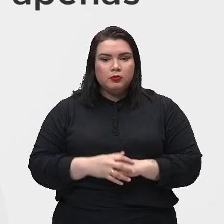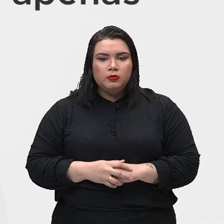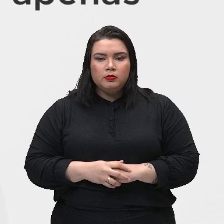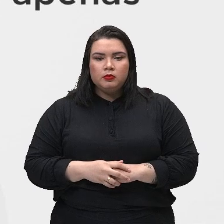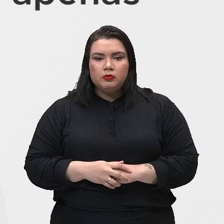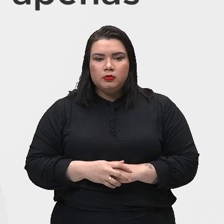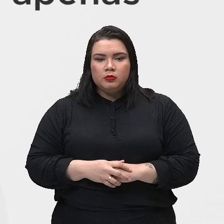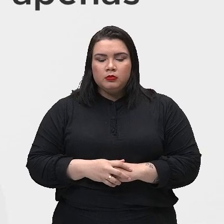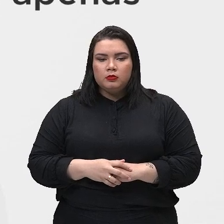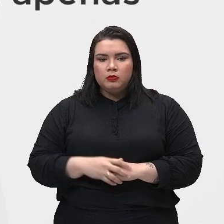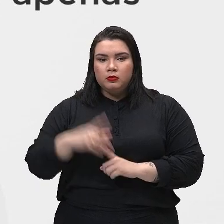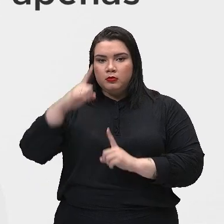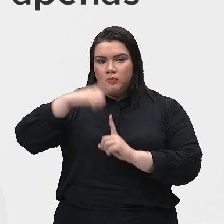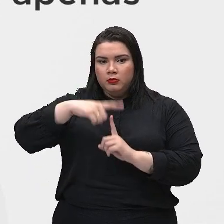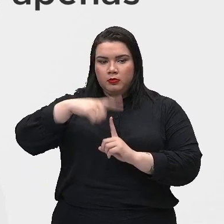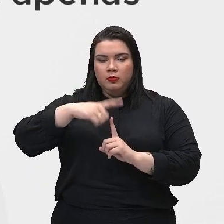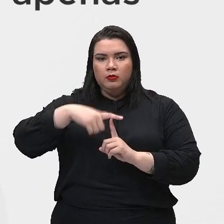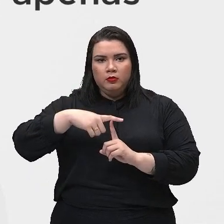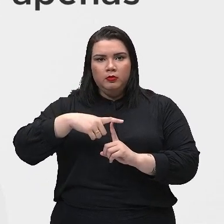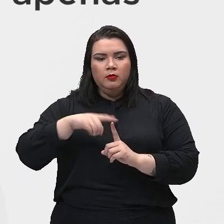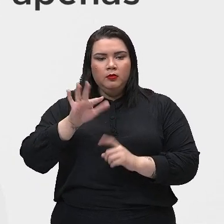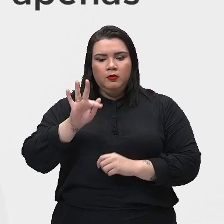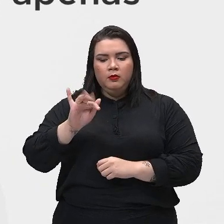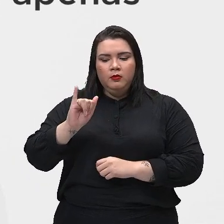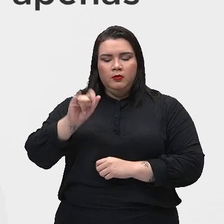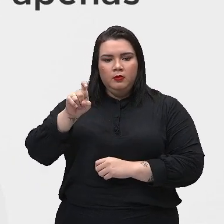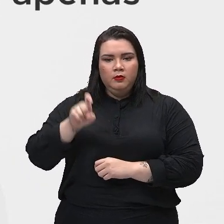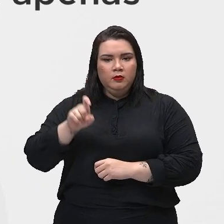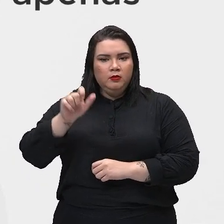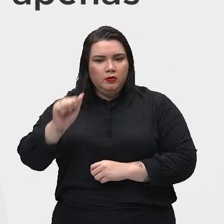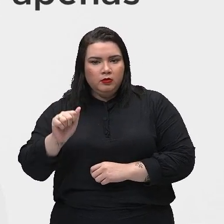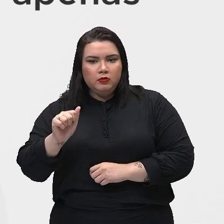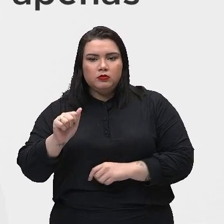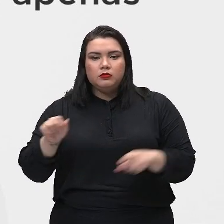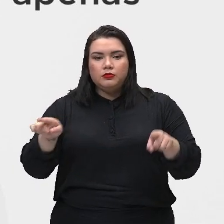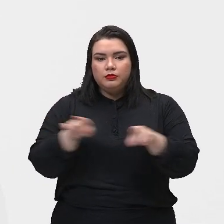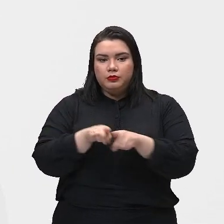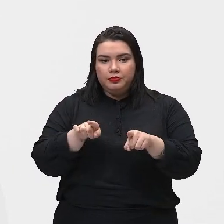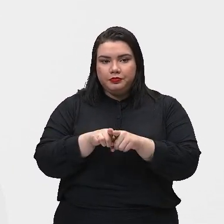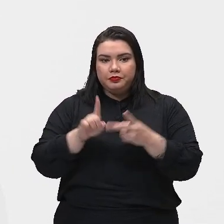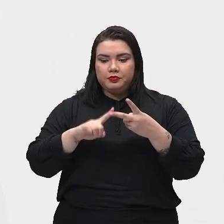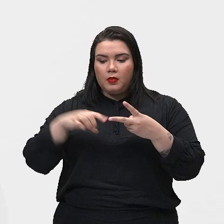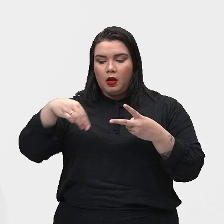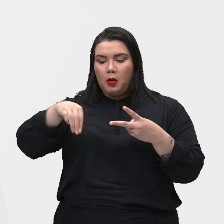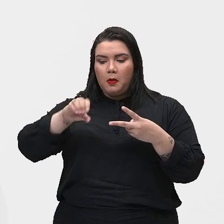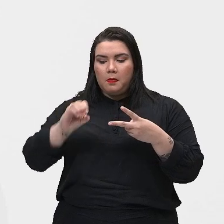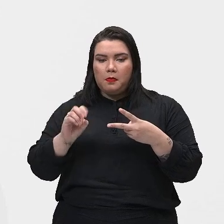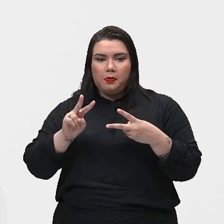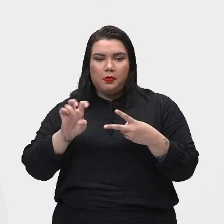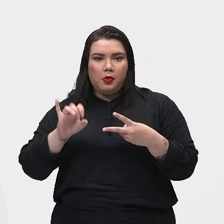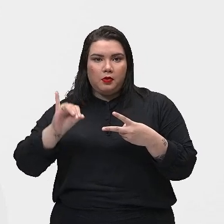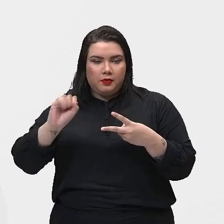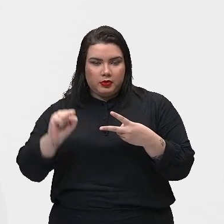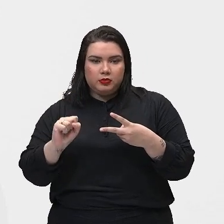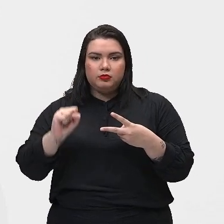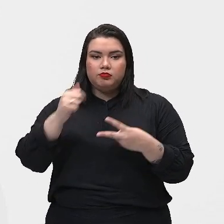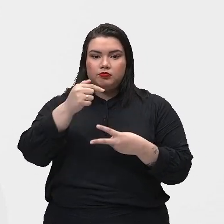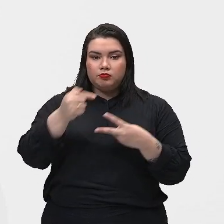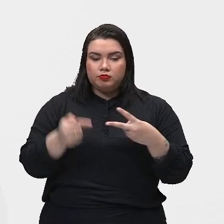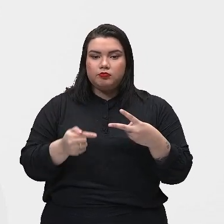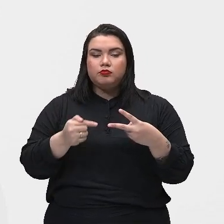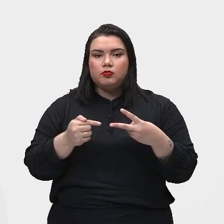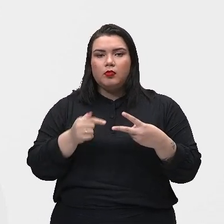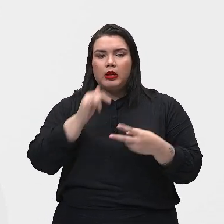dos tipos de roldanas fixas e também as móveis. E muito parecido com esses